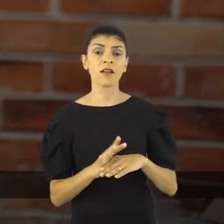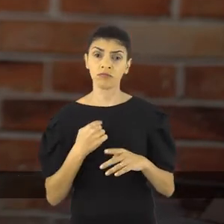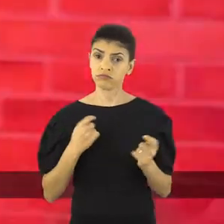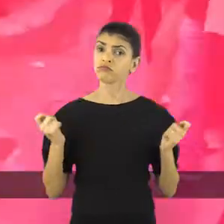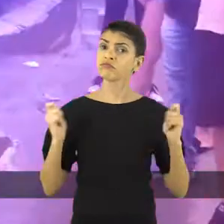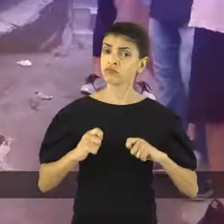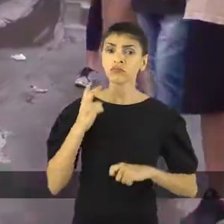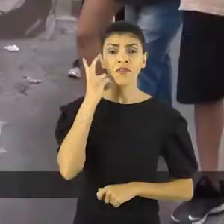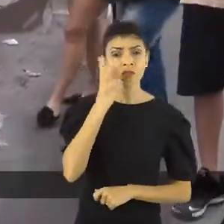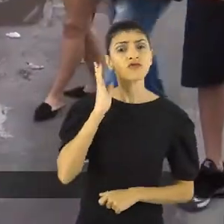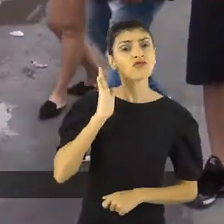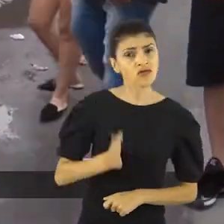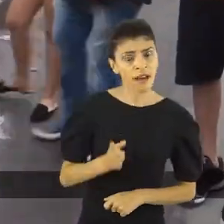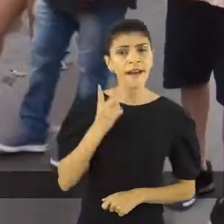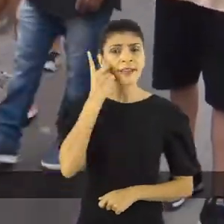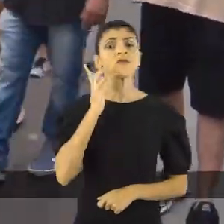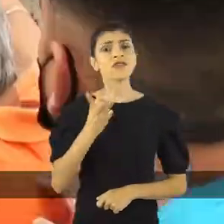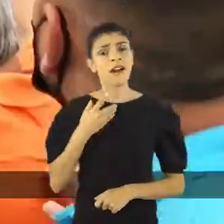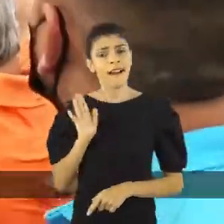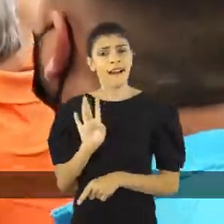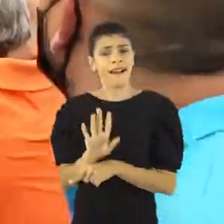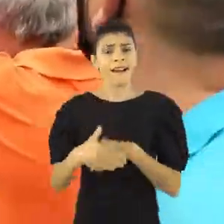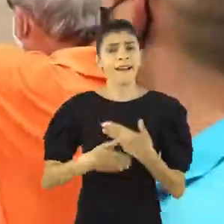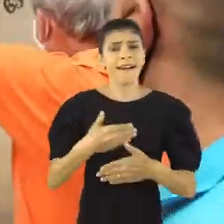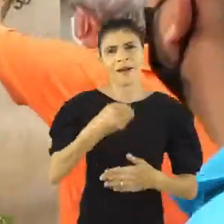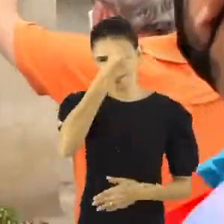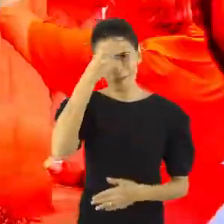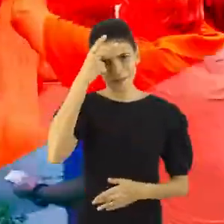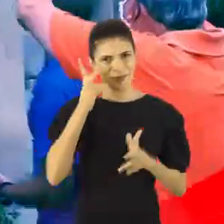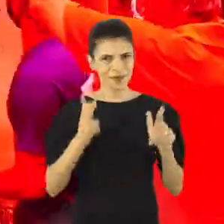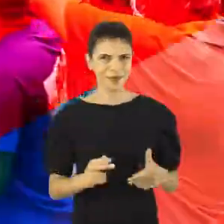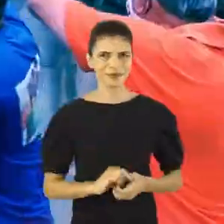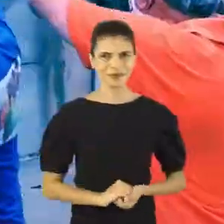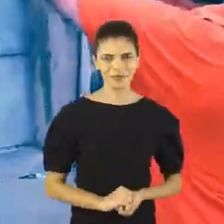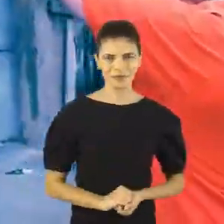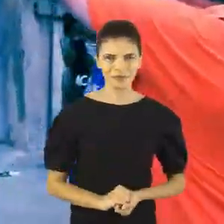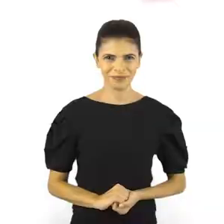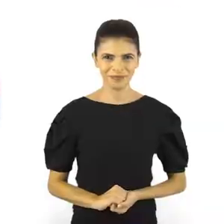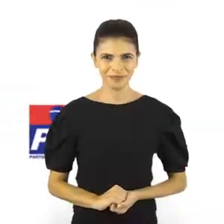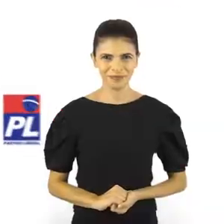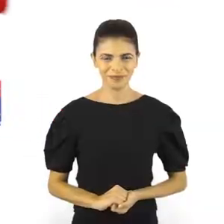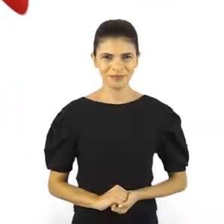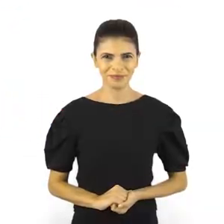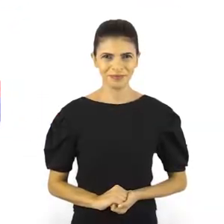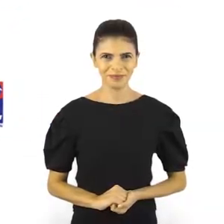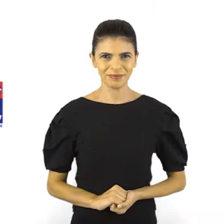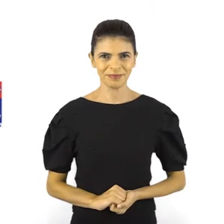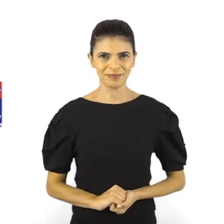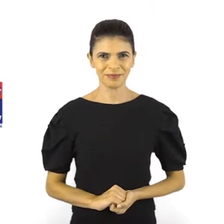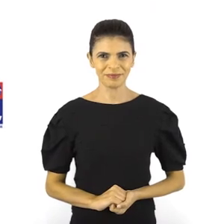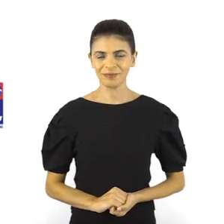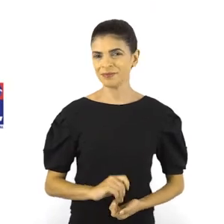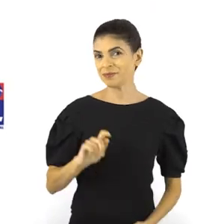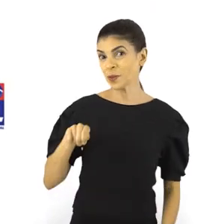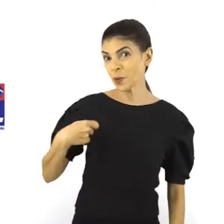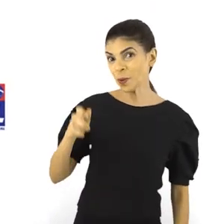e deputado e posso fazer muito mais por a cidade. A novidade vem da gente.